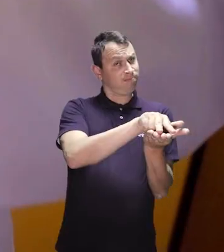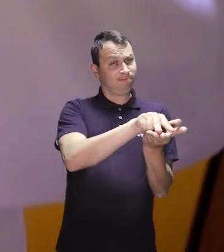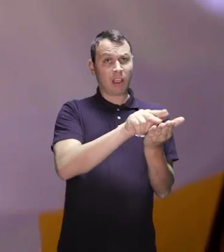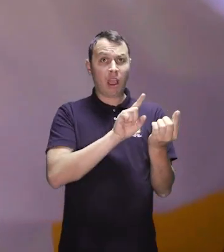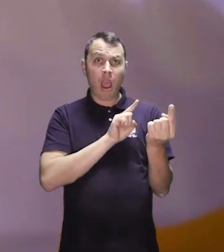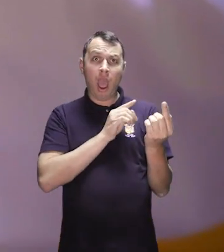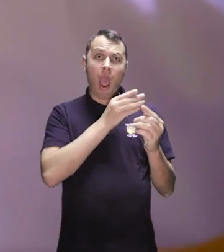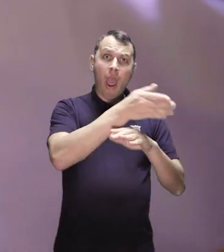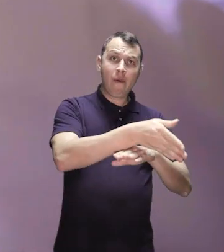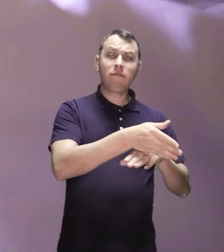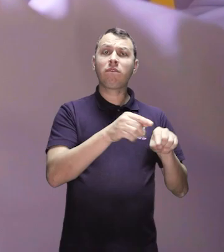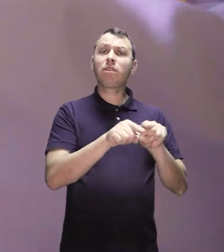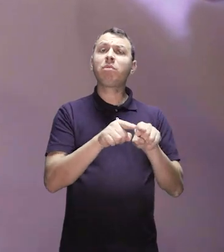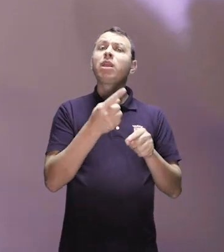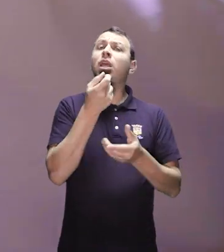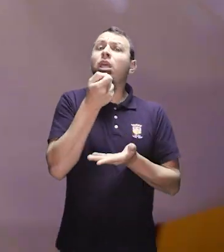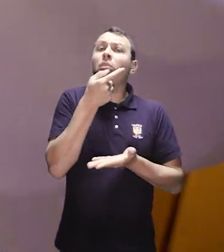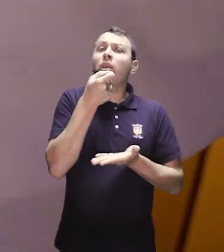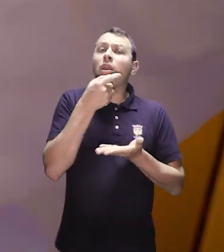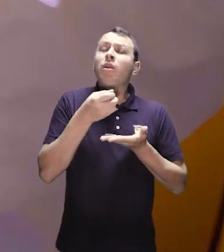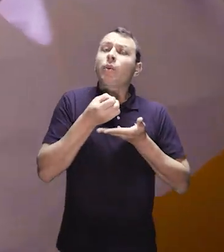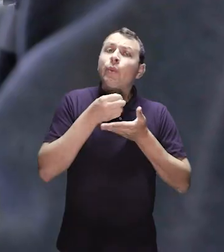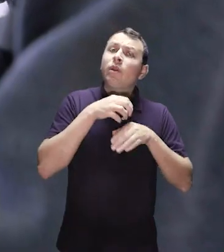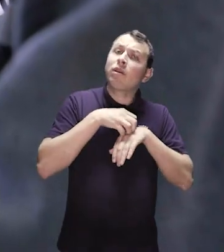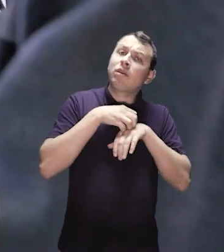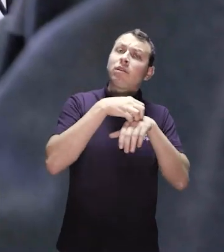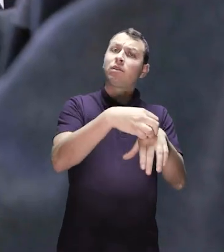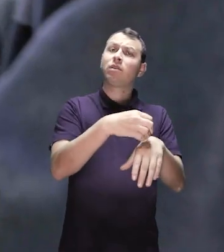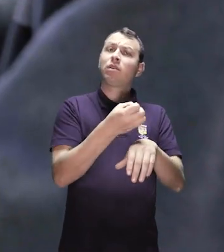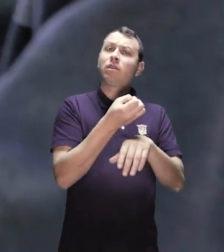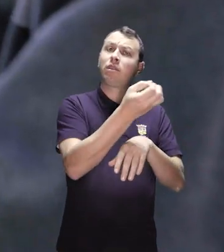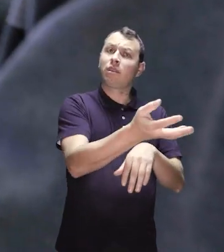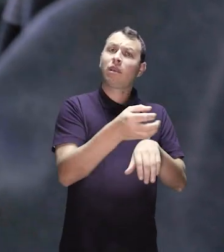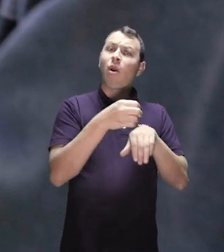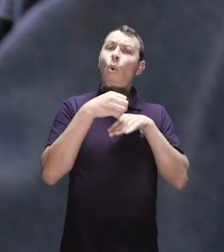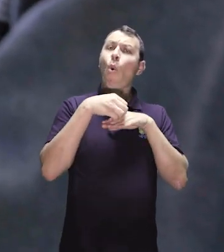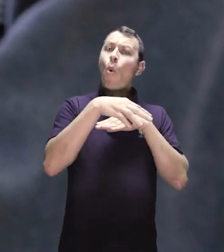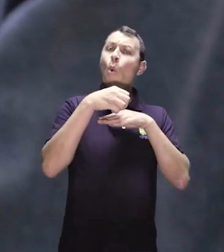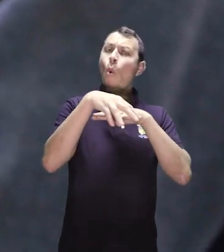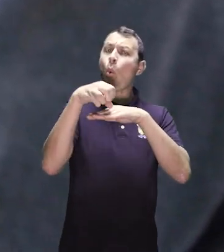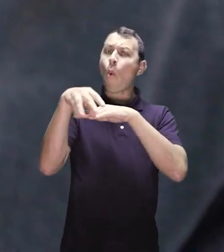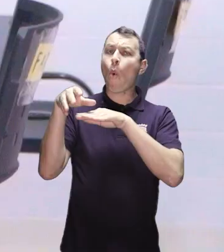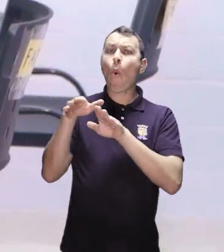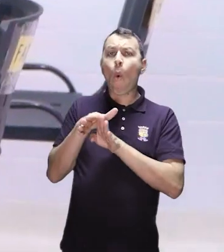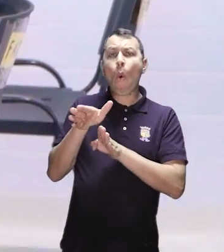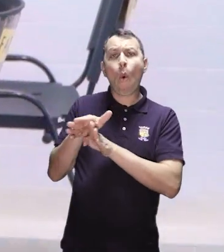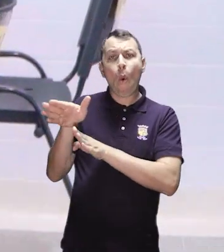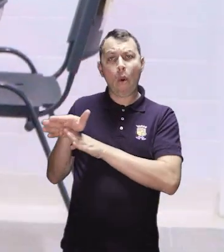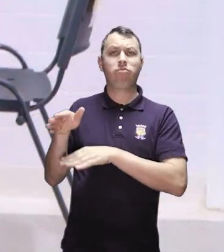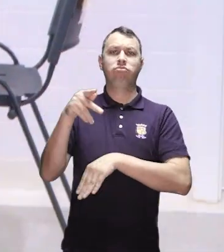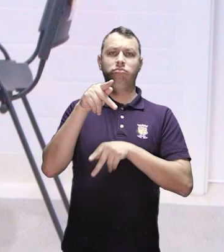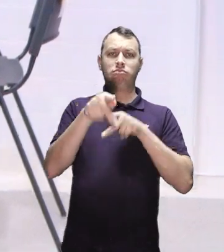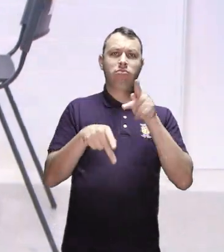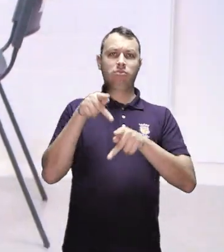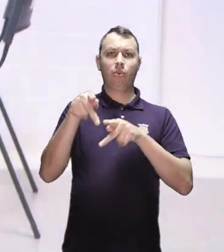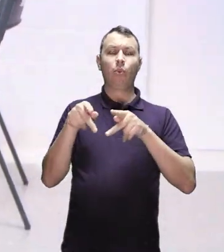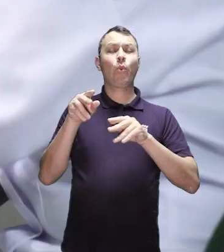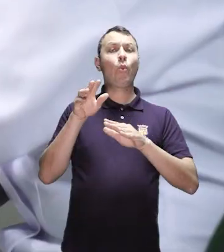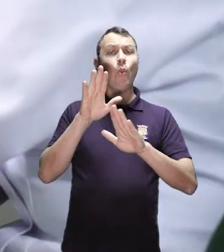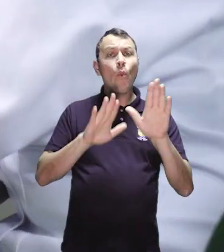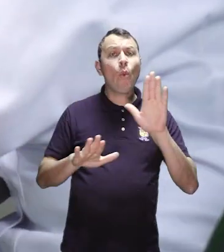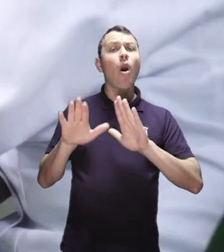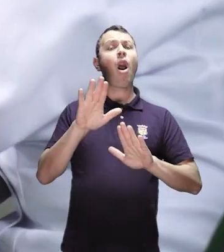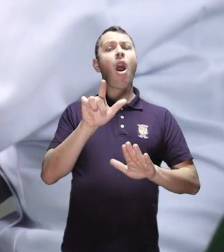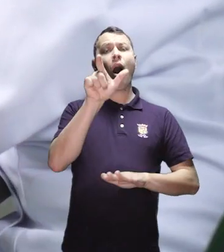domiciliar para pacientes acamados, serviço de entrega de medicamentos e orientação à população.